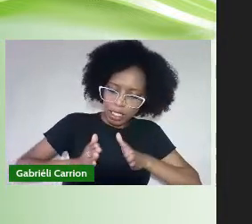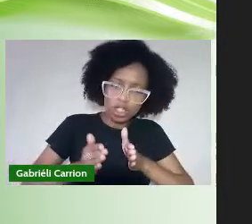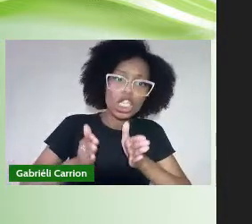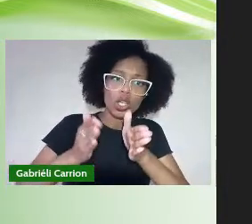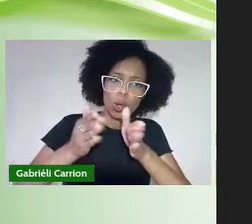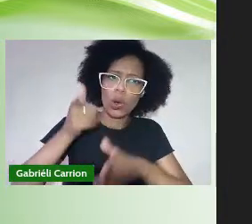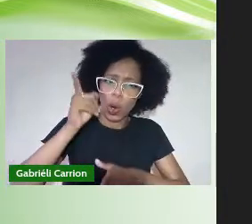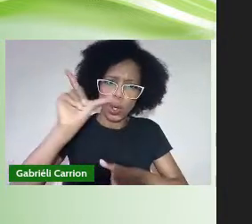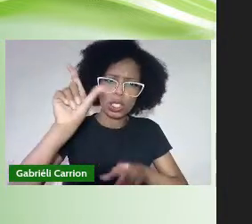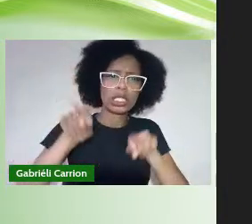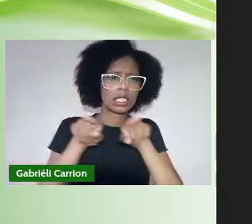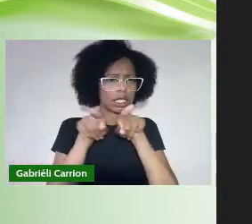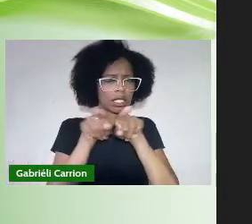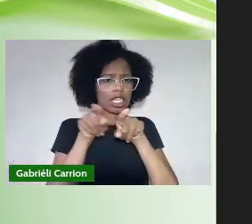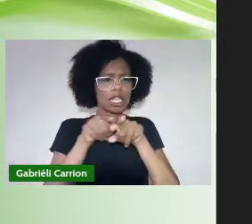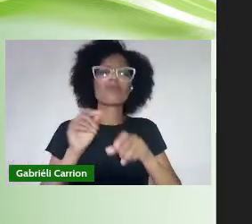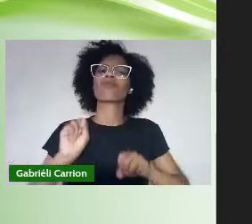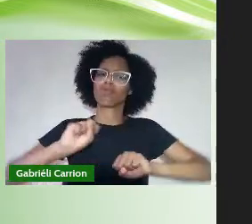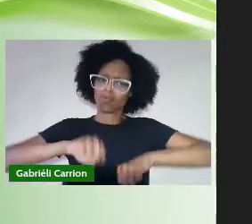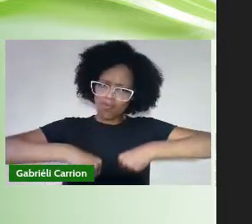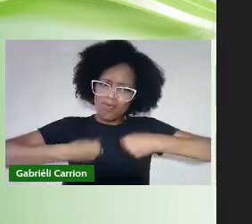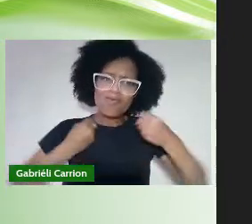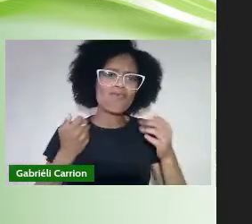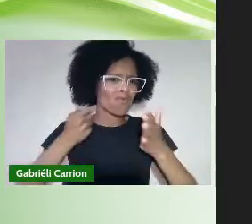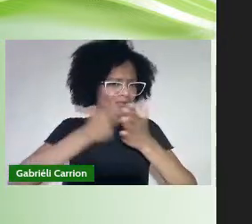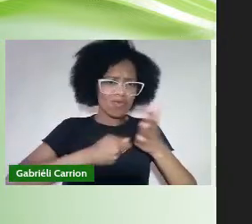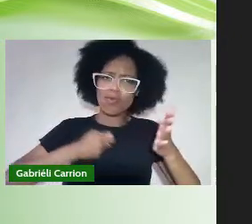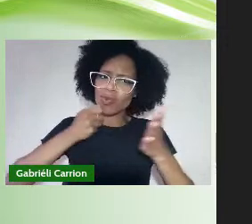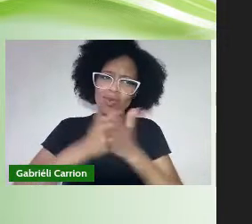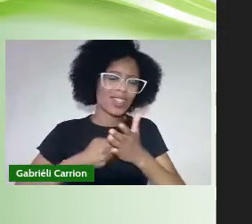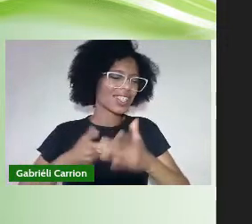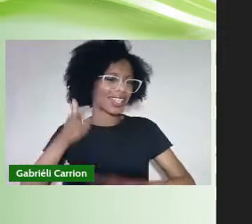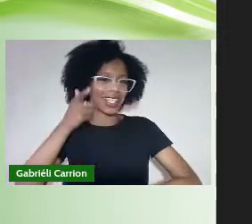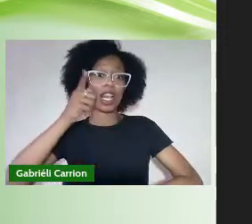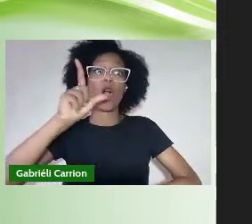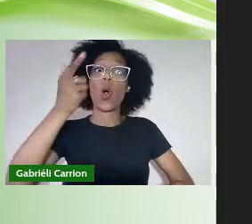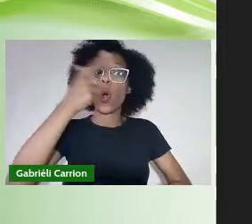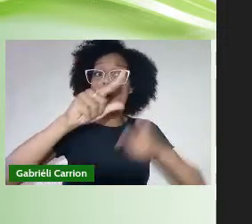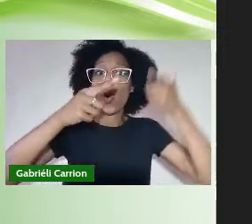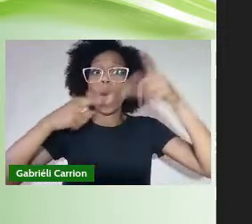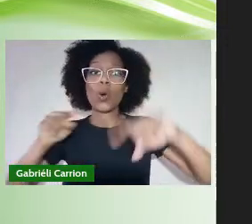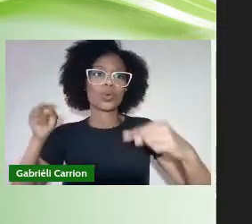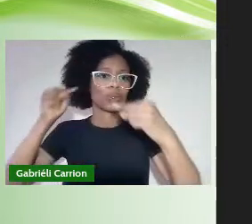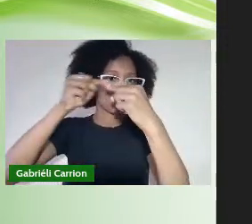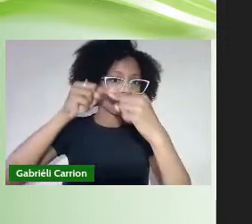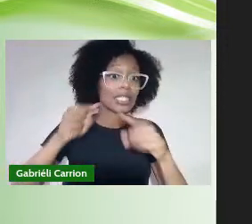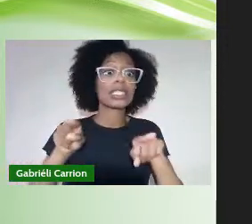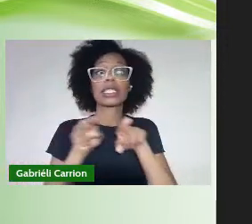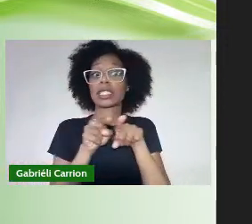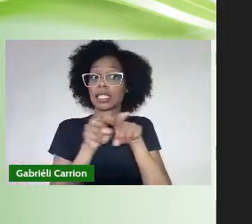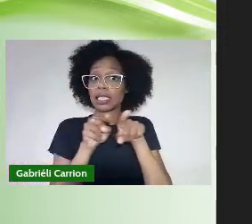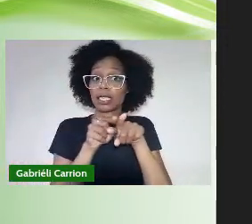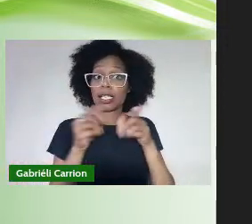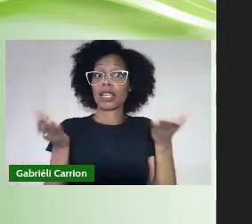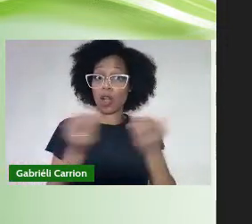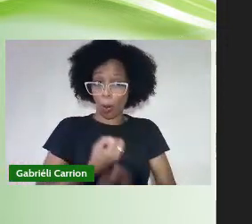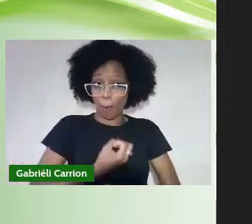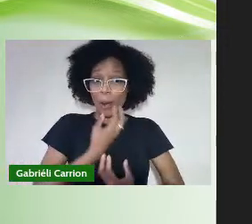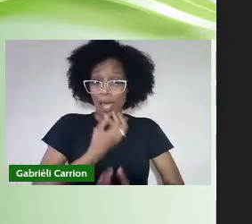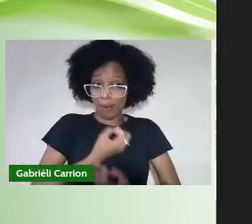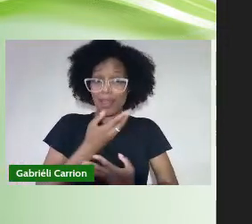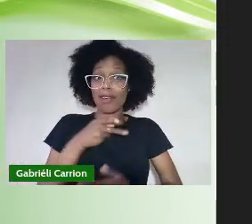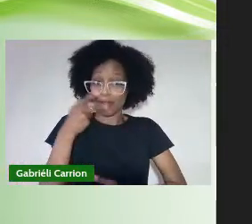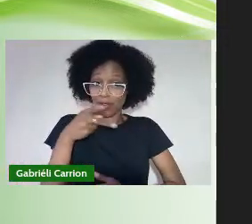Superando Obstáculos E alcançando Novos objetivos E assim como O poema De Érico Veríssimo Nos